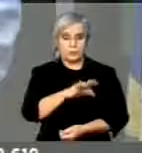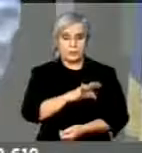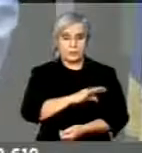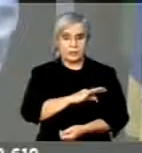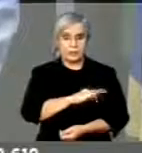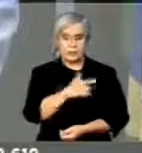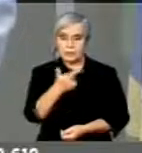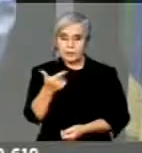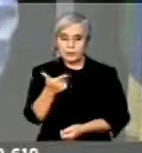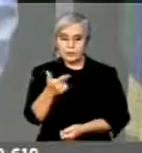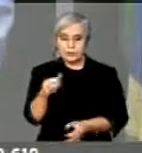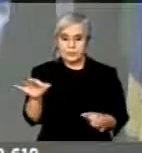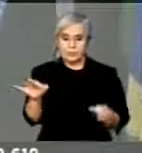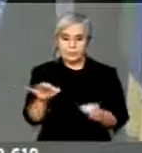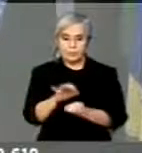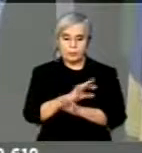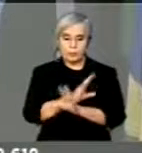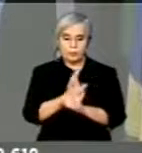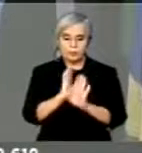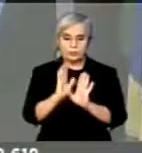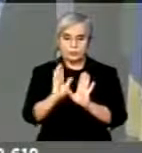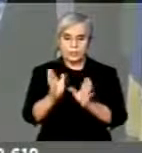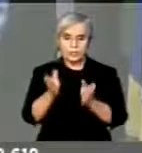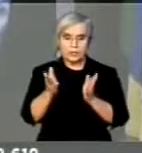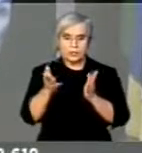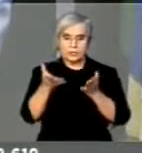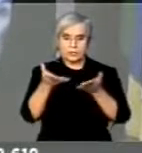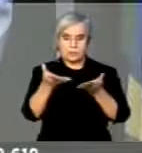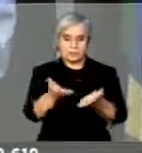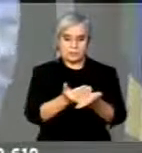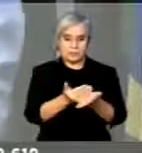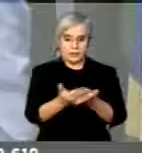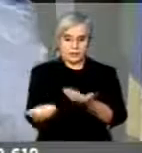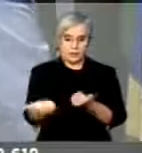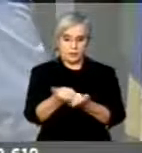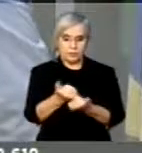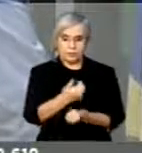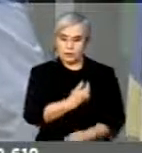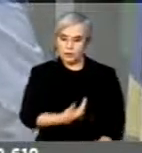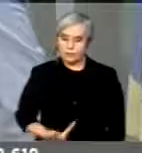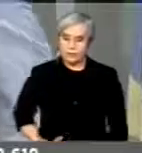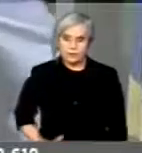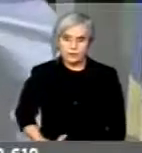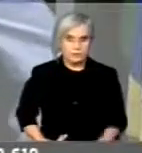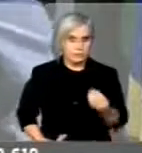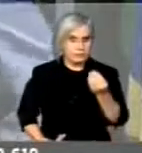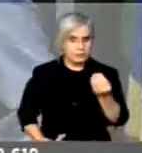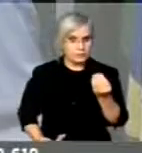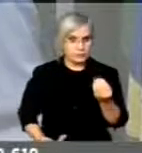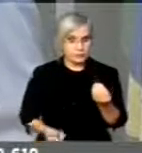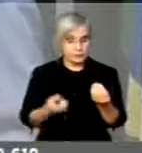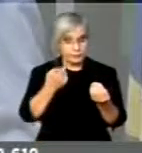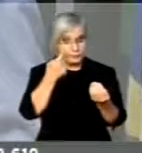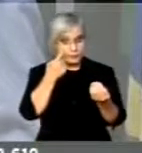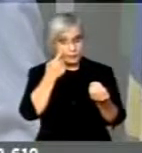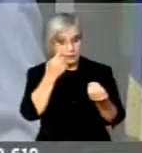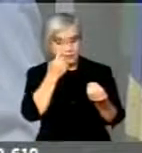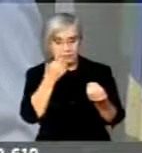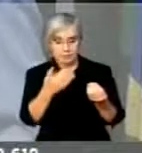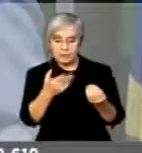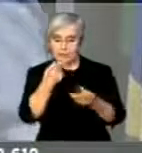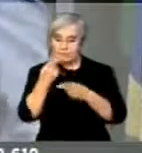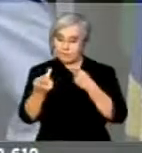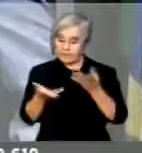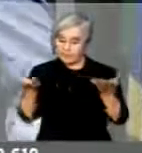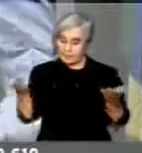está menos despreparado ainda para deixar o poder. Veja, vossa excelente, fala-se aqui